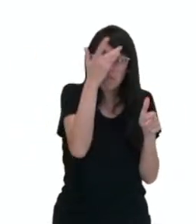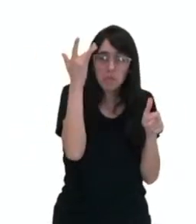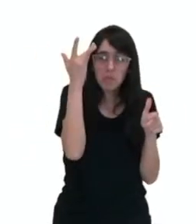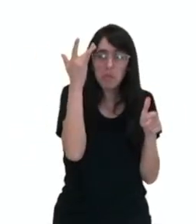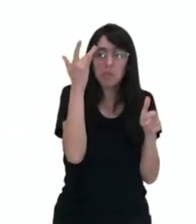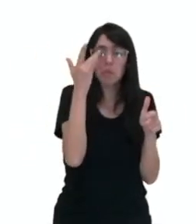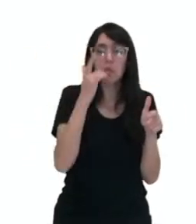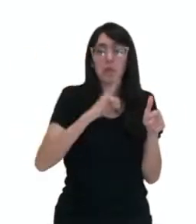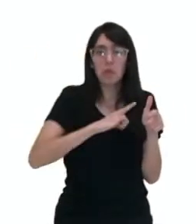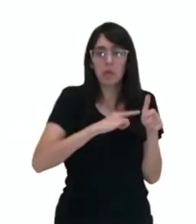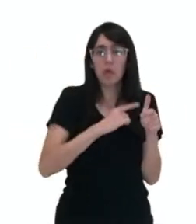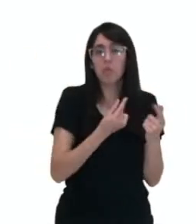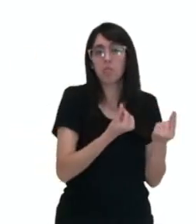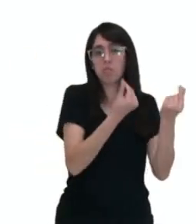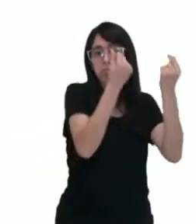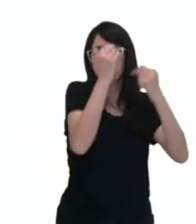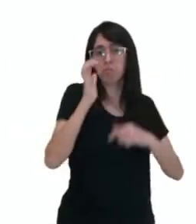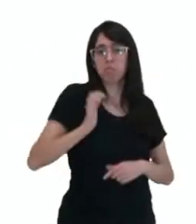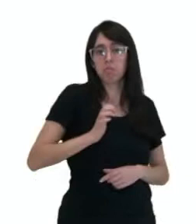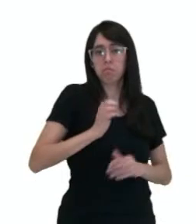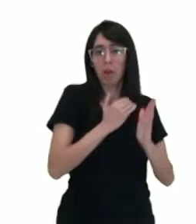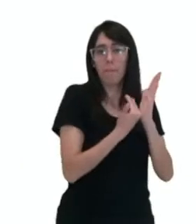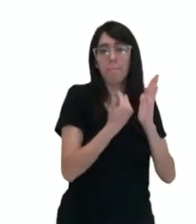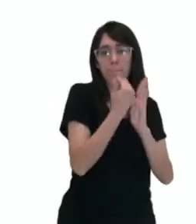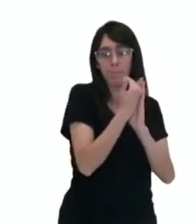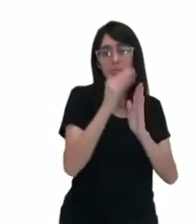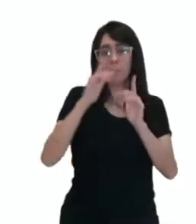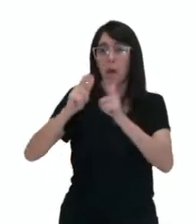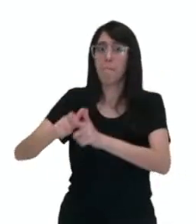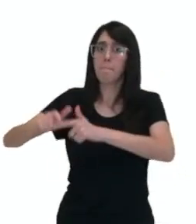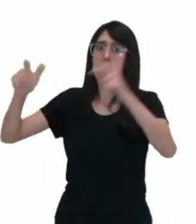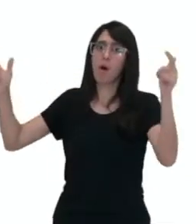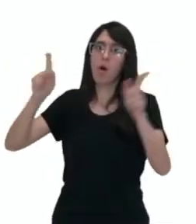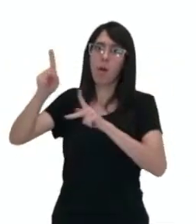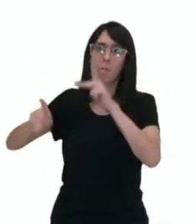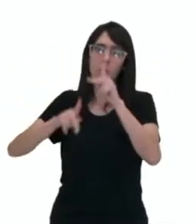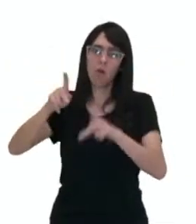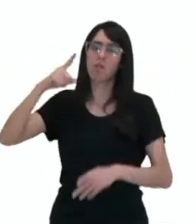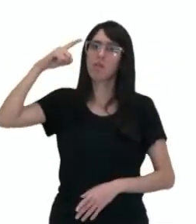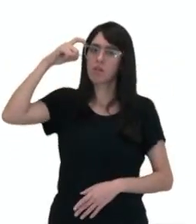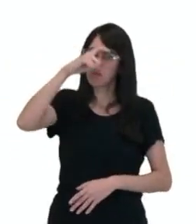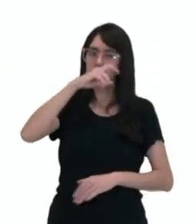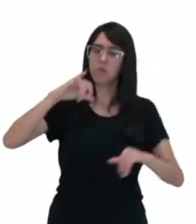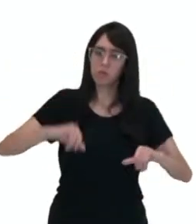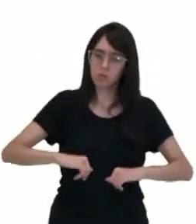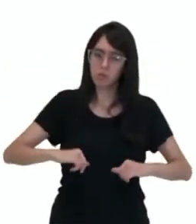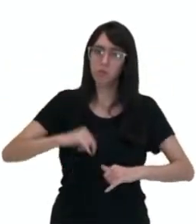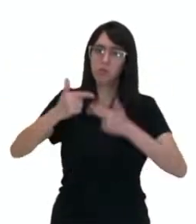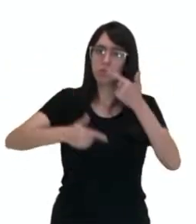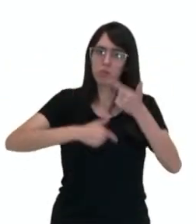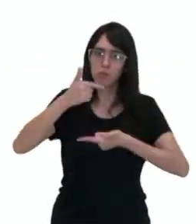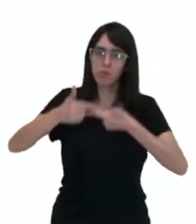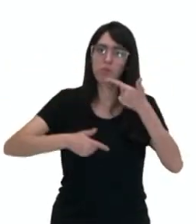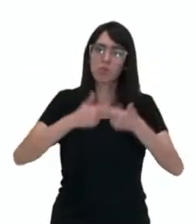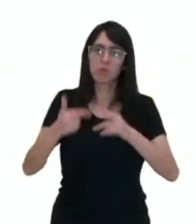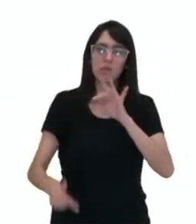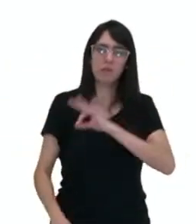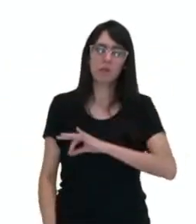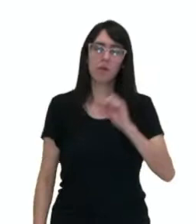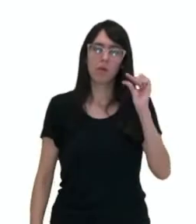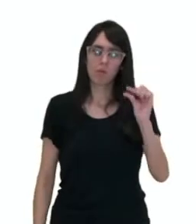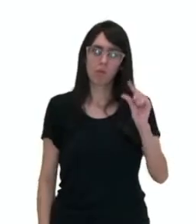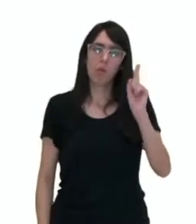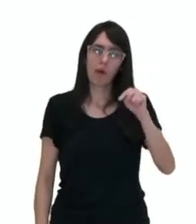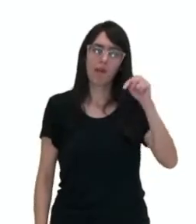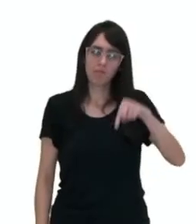concentra grande parte da renda, enquanto a menor parte é distribuída entre a maior parte da população, que seria o caso do nosso